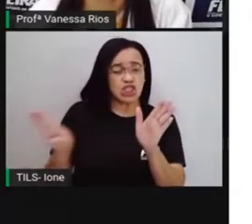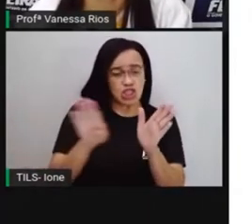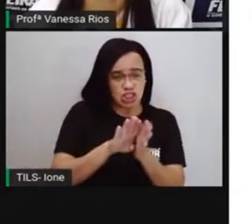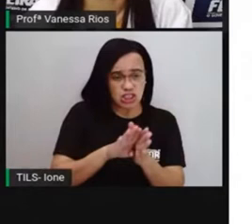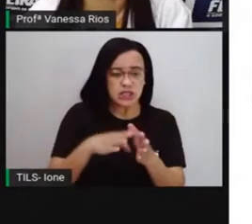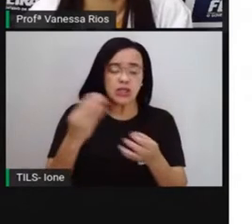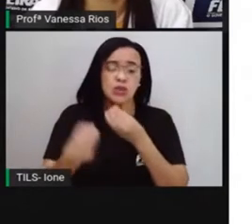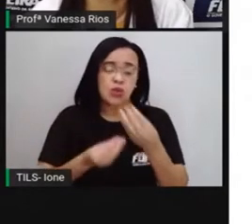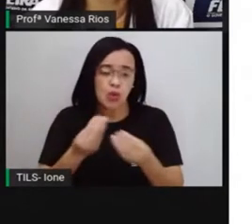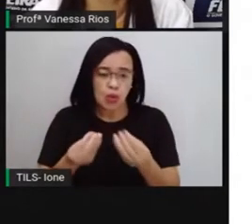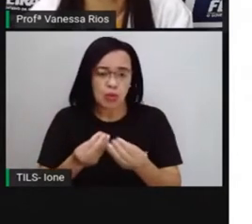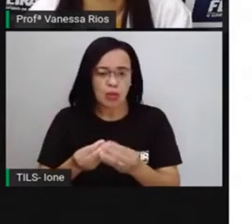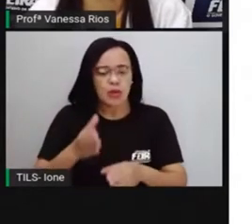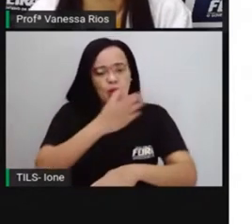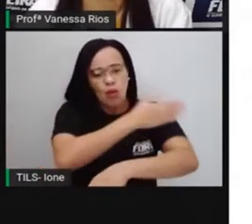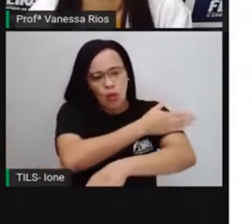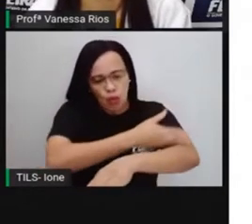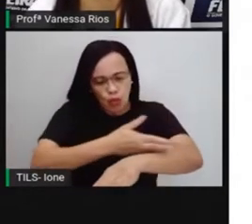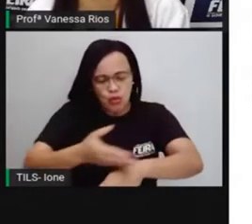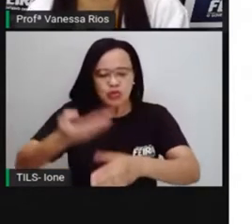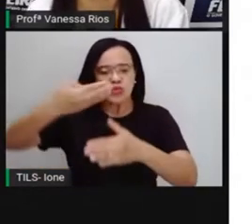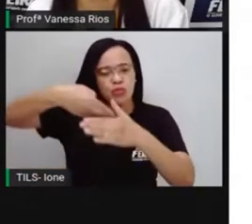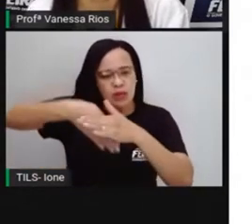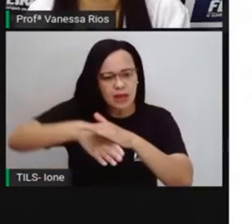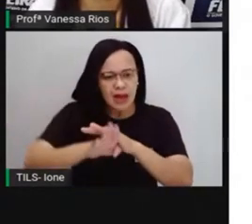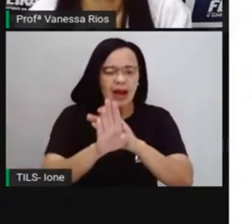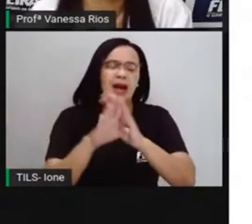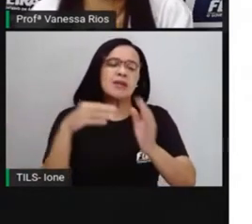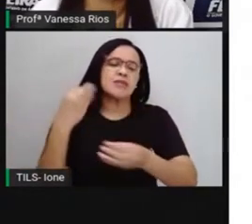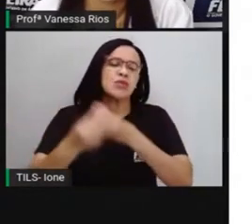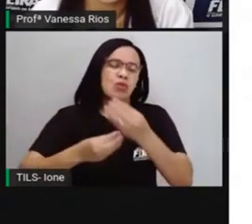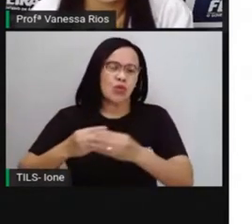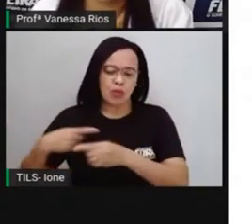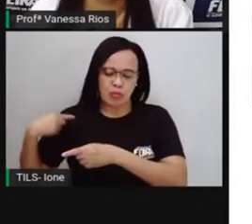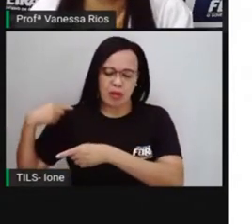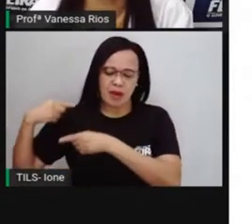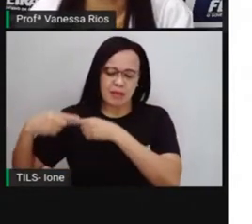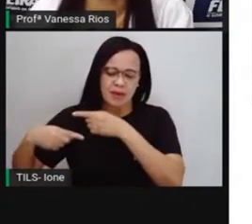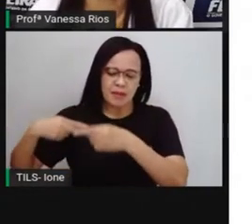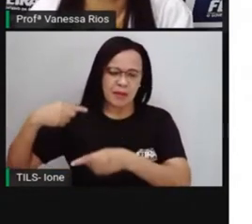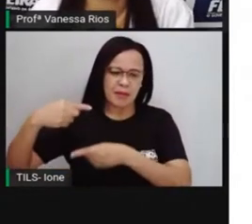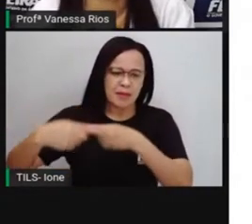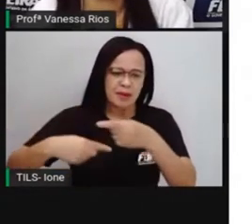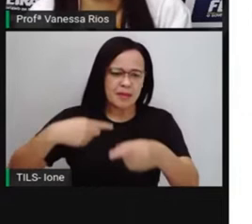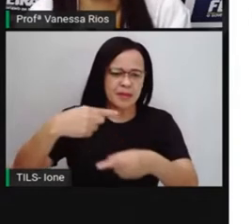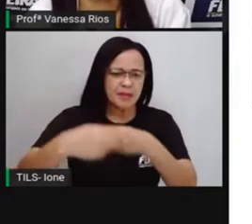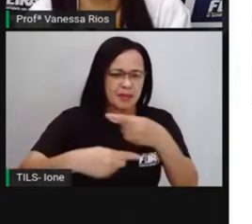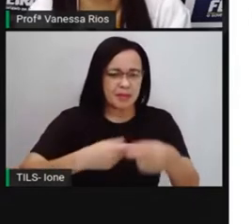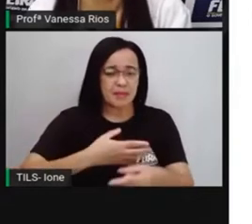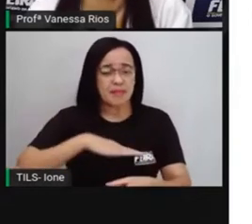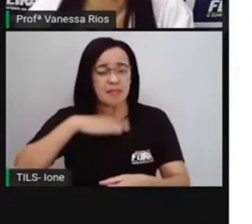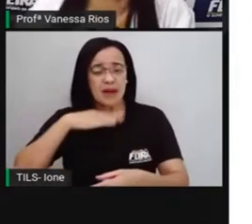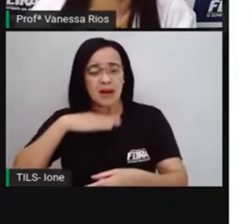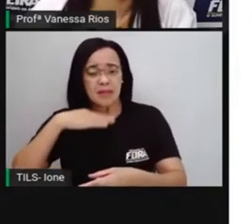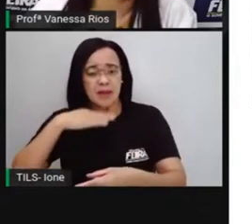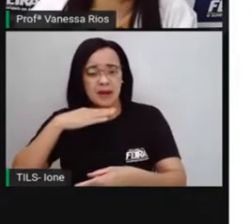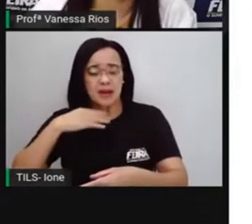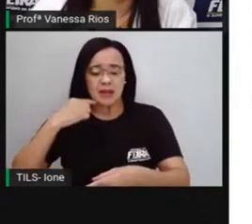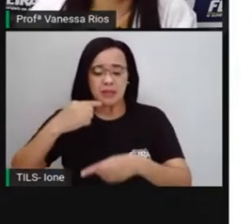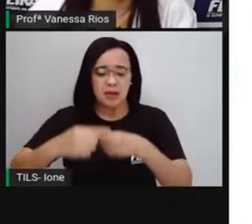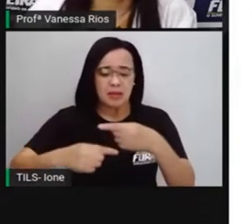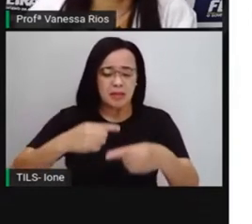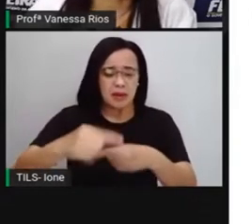costumes, de hábitos, eles passavam aí de mãe para filho. Inclusive, aí a condição de ser